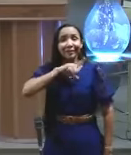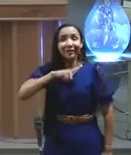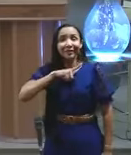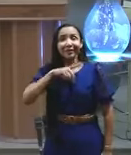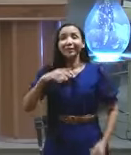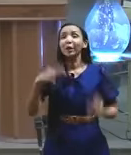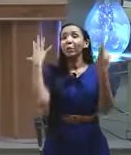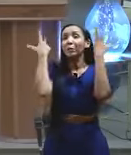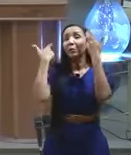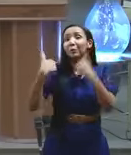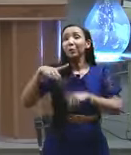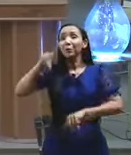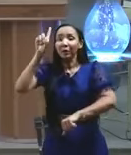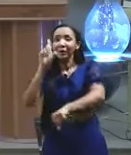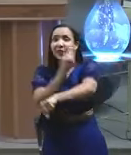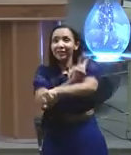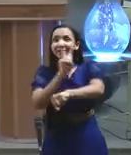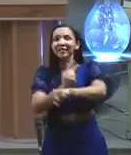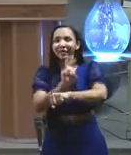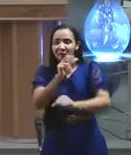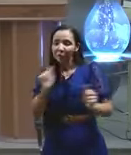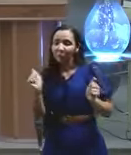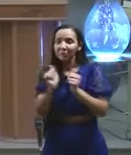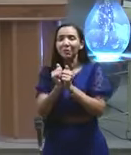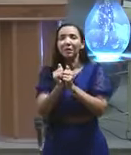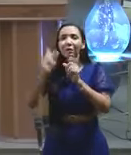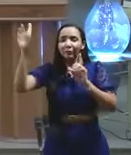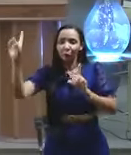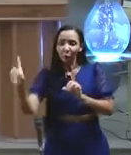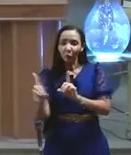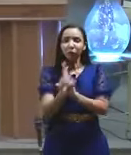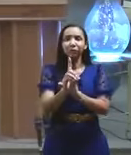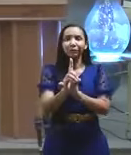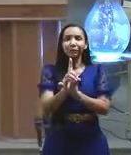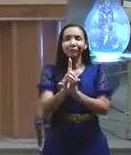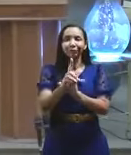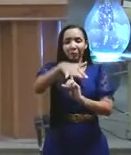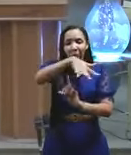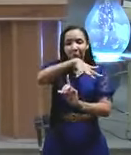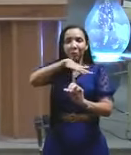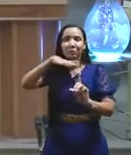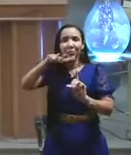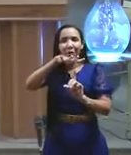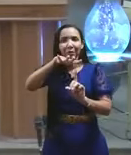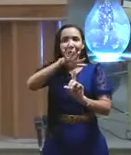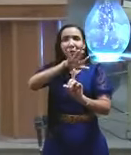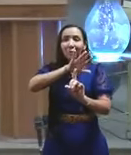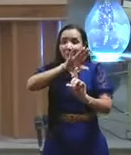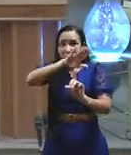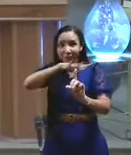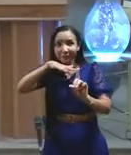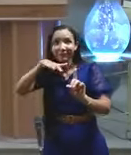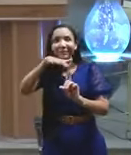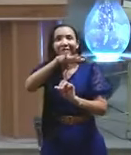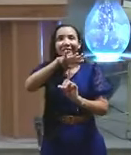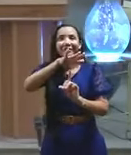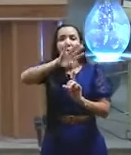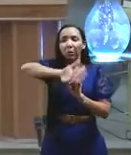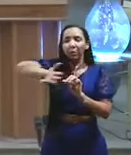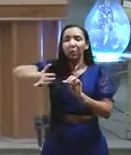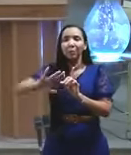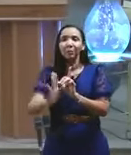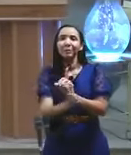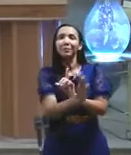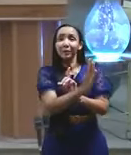tua frente é ele quem vai na tua frente e ele disse em Mateus 18 20 eis que eu estou